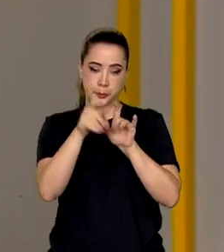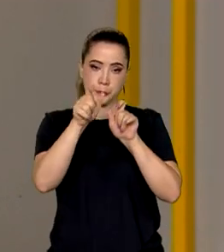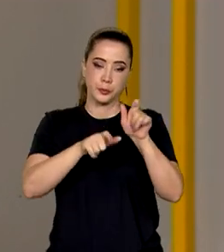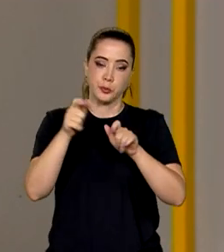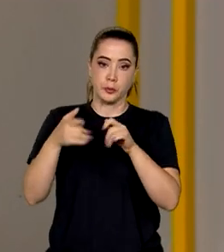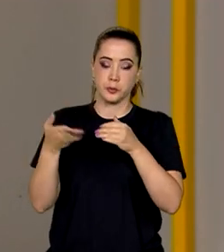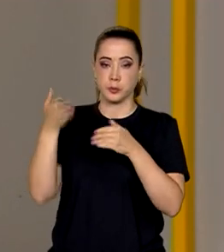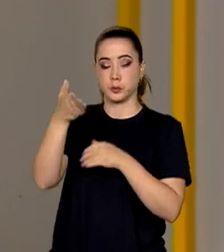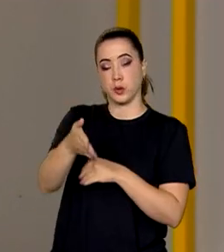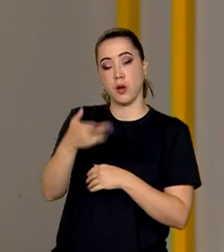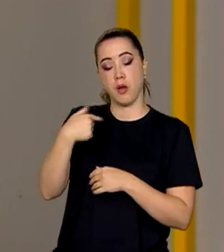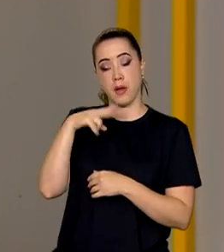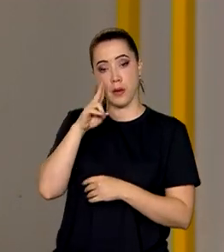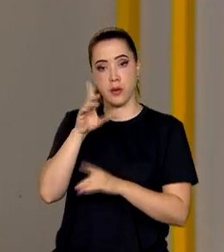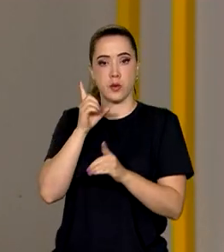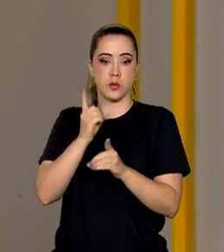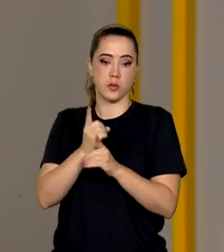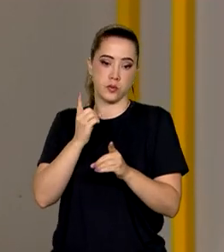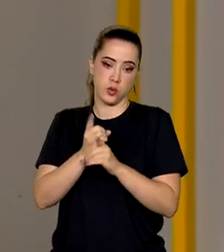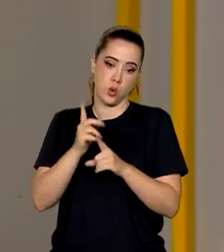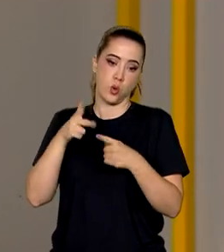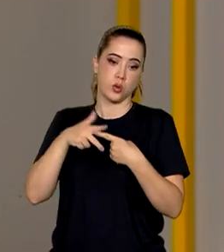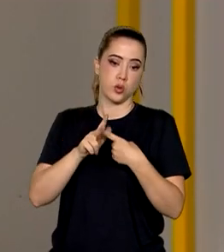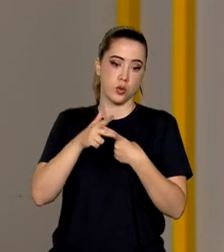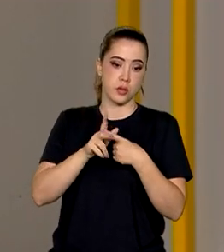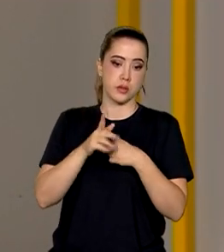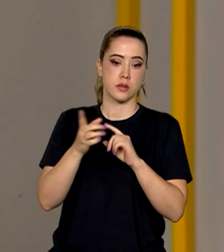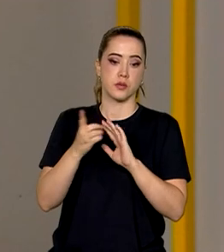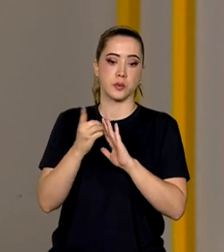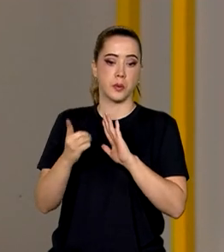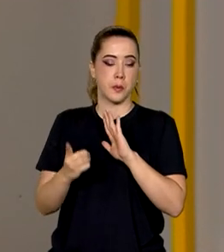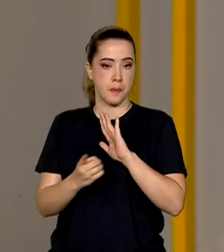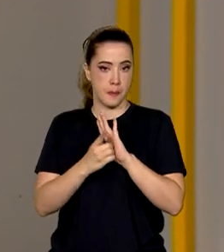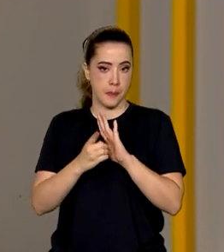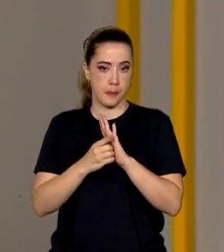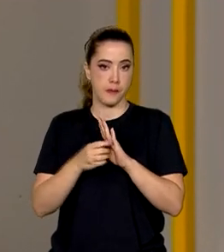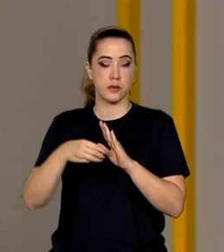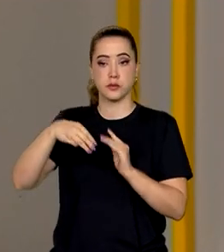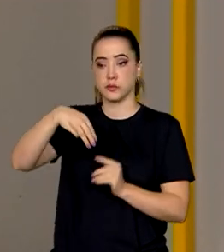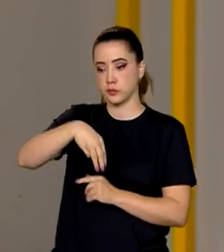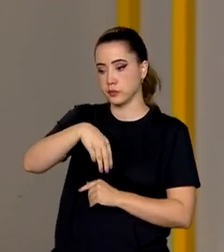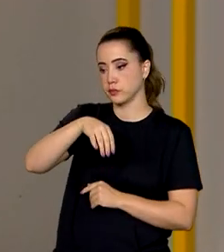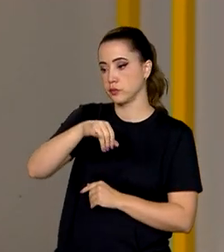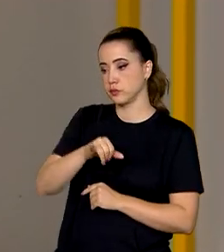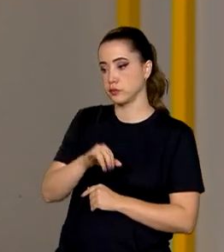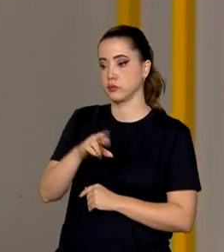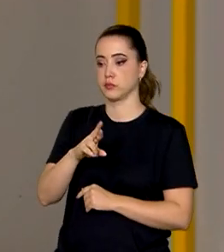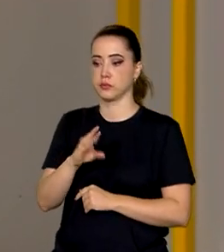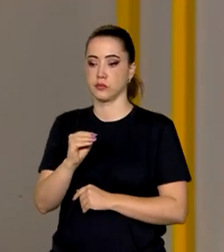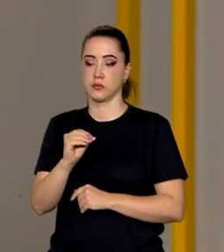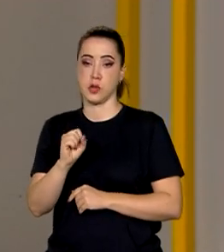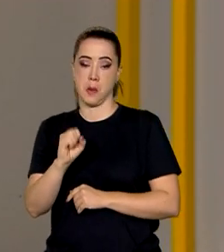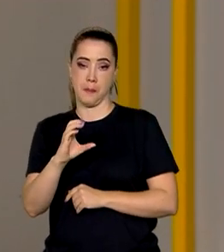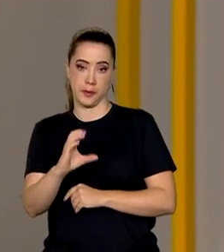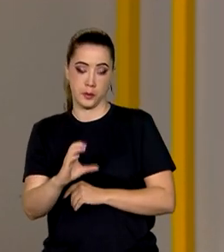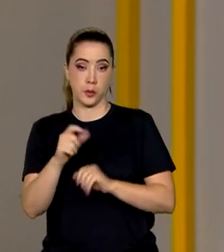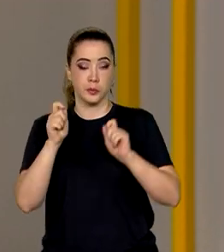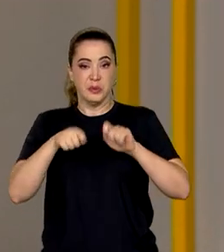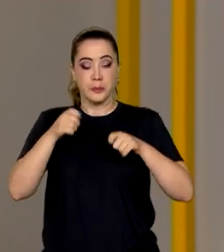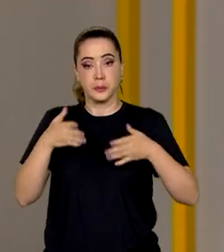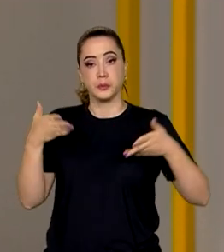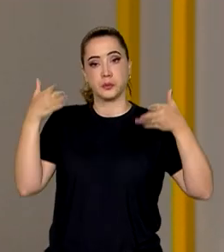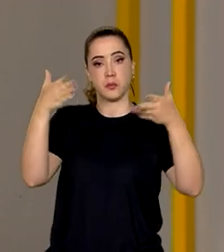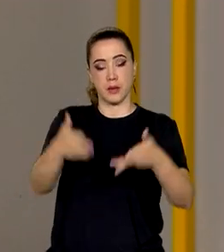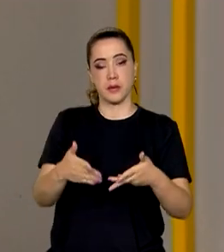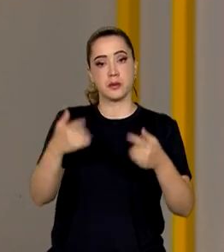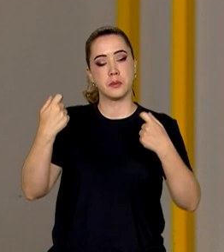Lá ela vai encontrar a revisão do decreto do MIROSC. Para você poder participar da